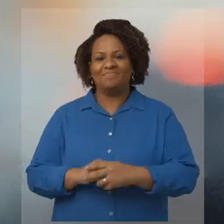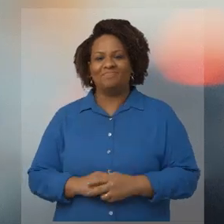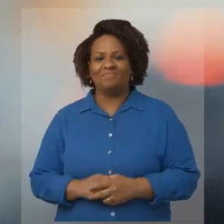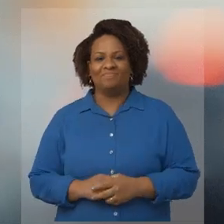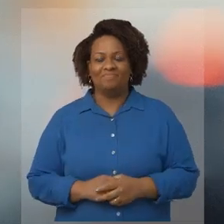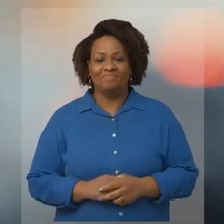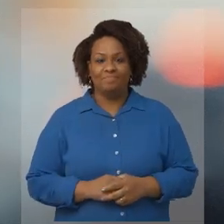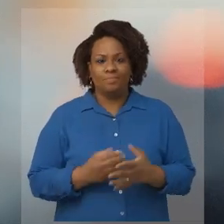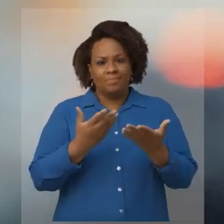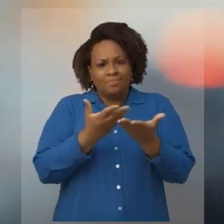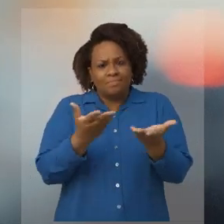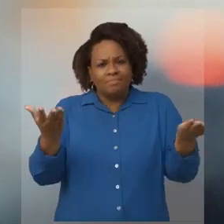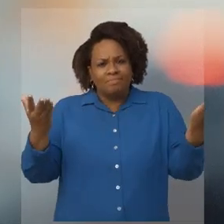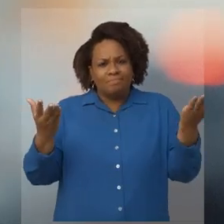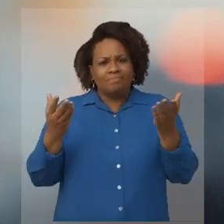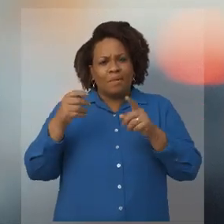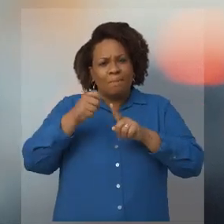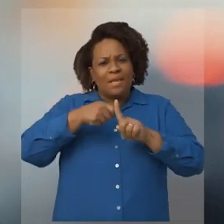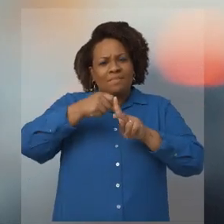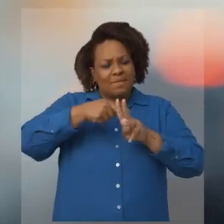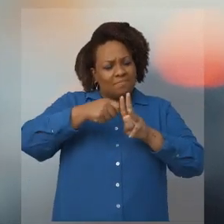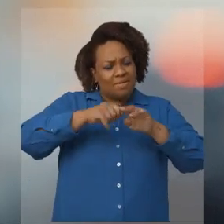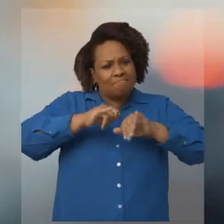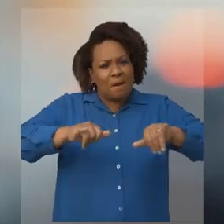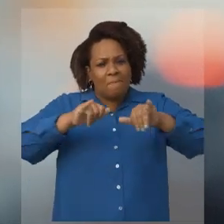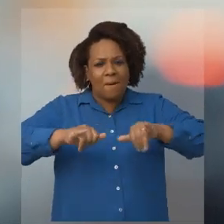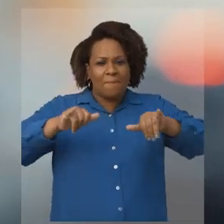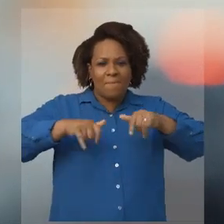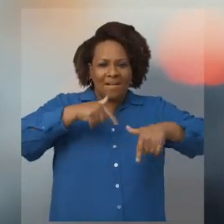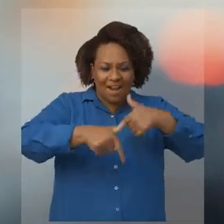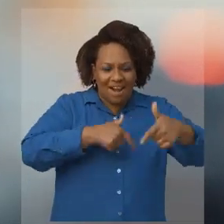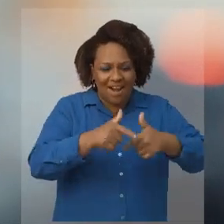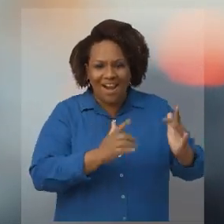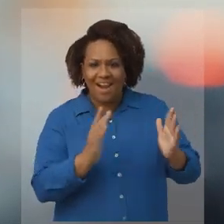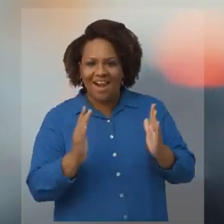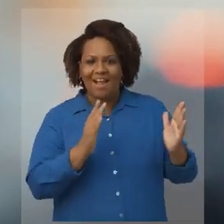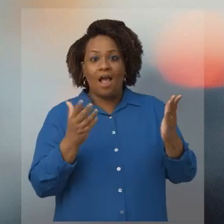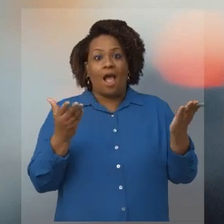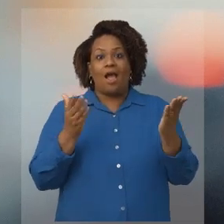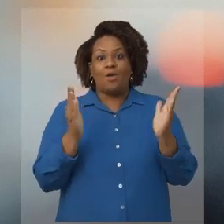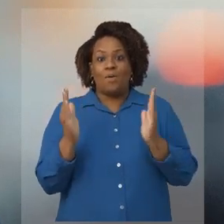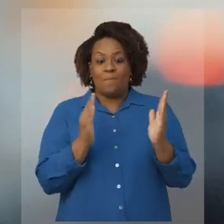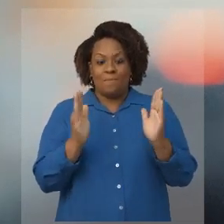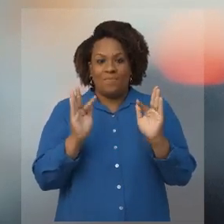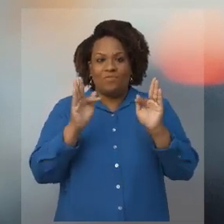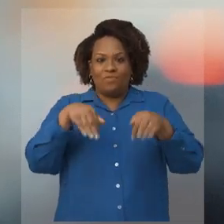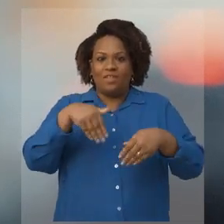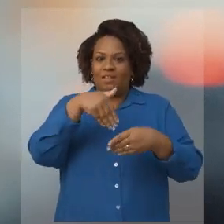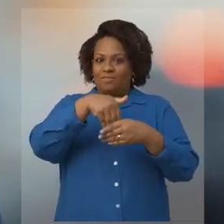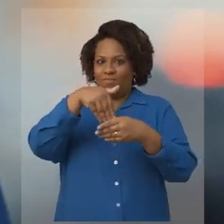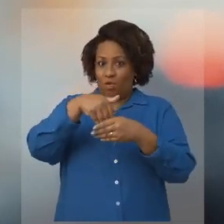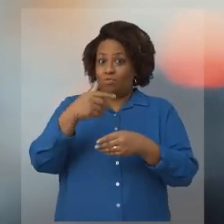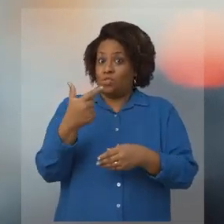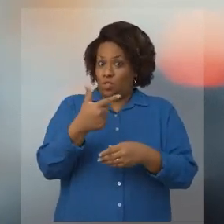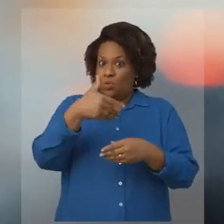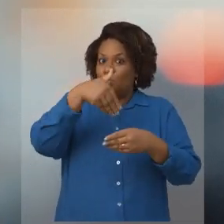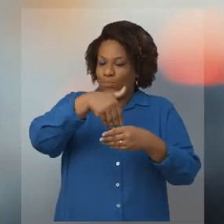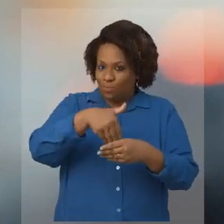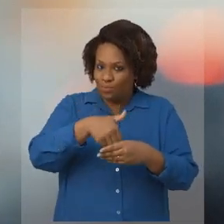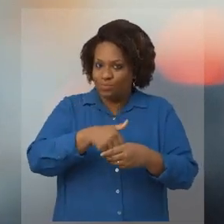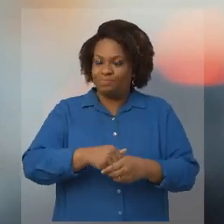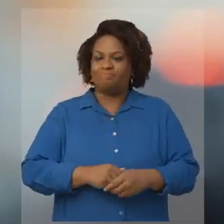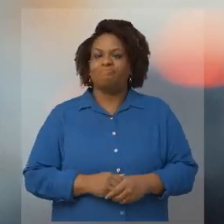Gente, depois de alguns meses de campanha, estamos chegando no momento final dessa eleição, o voto no segundo turno.